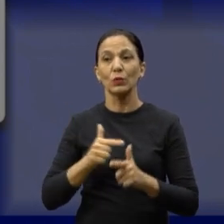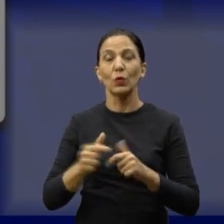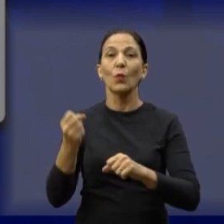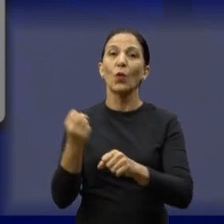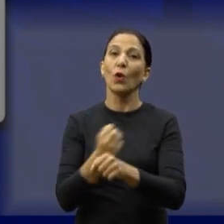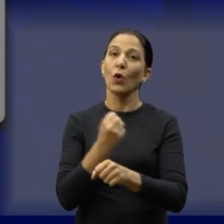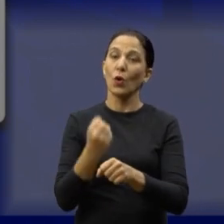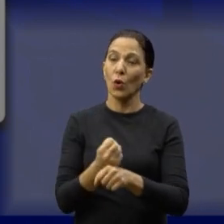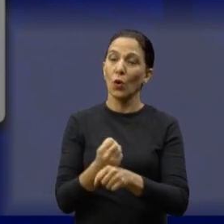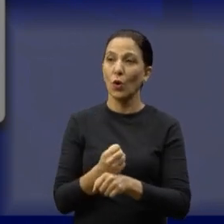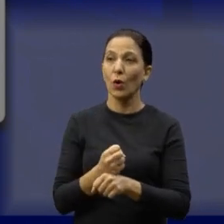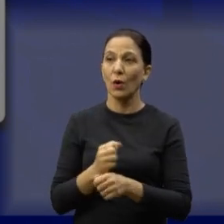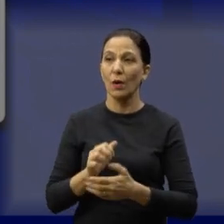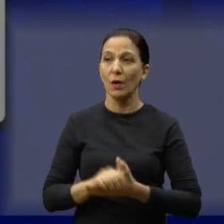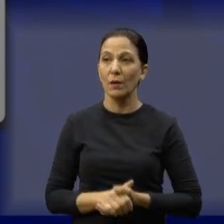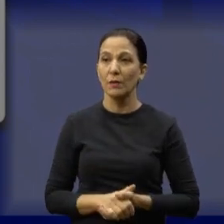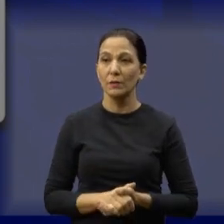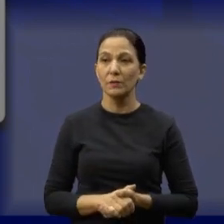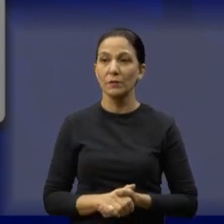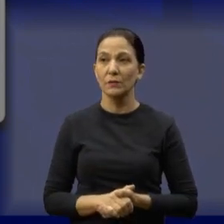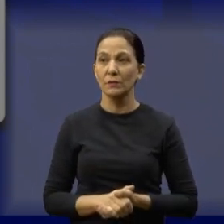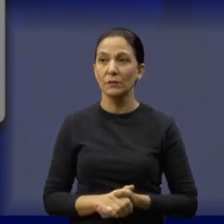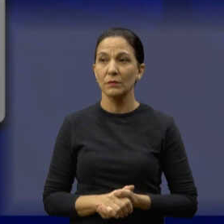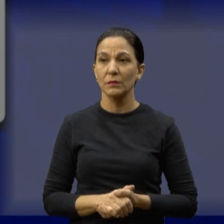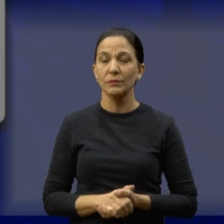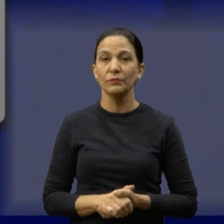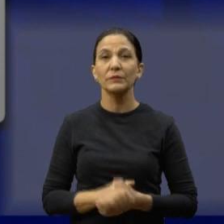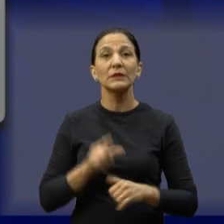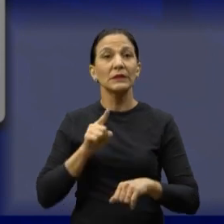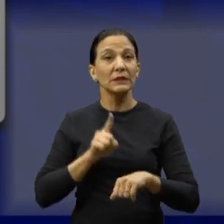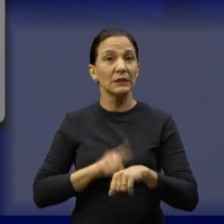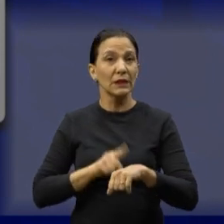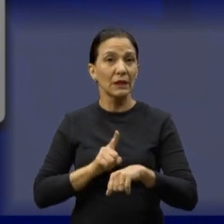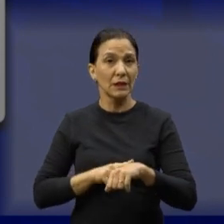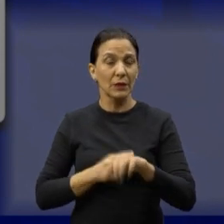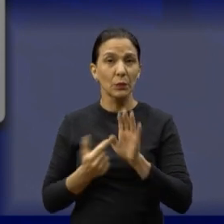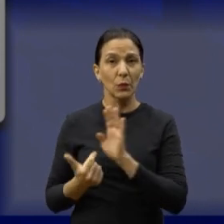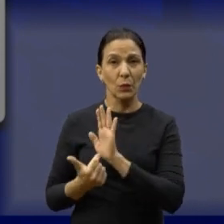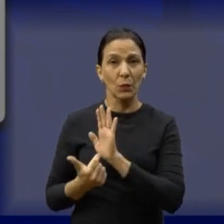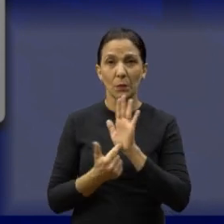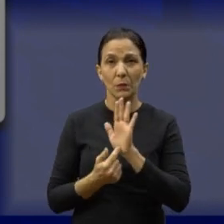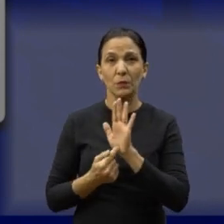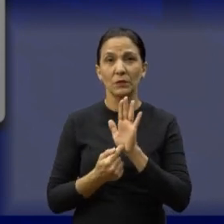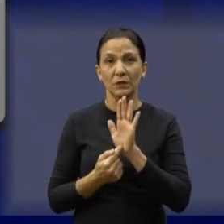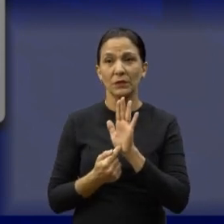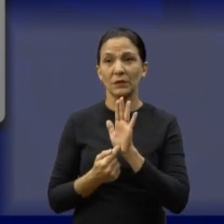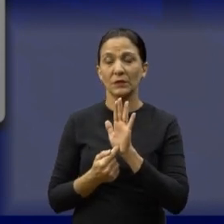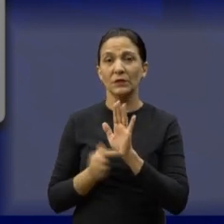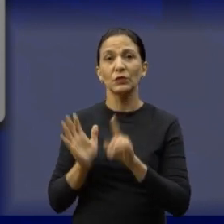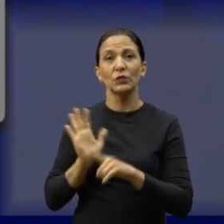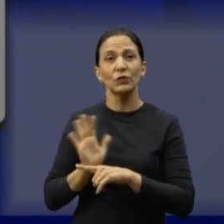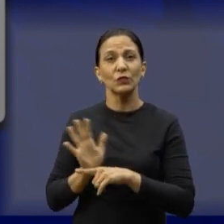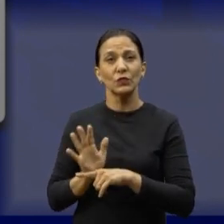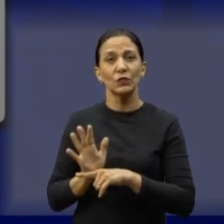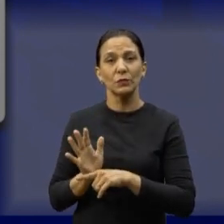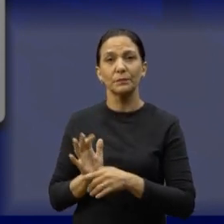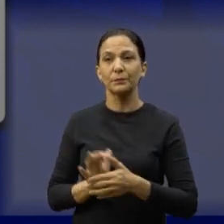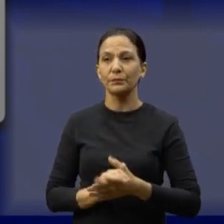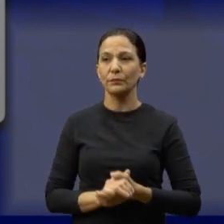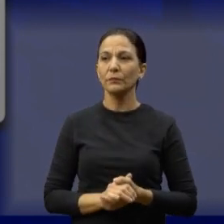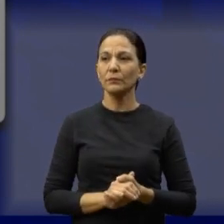obras lá, porque só, não como que está o tempo, mas se der tempo para a gente mostrar um pouco, pode passar o vídeo, fazendo favor.